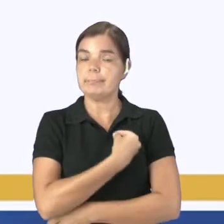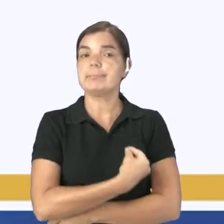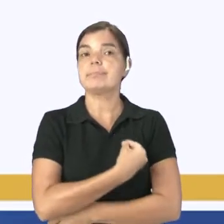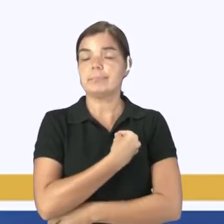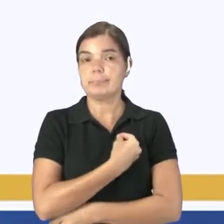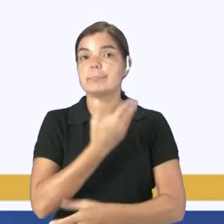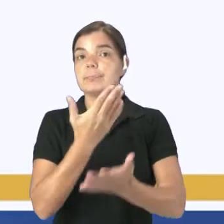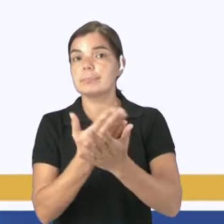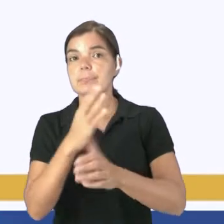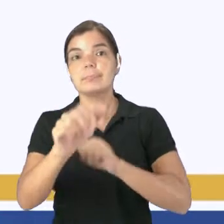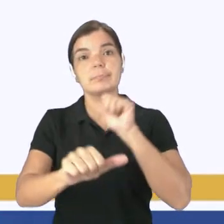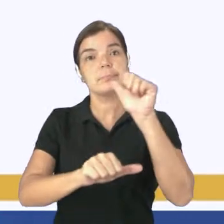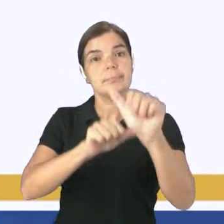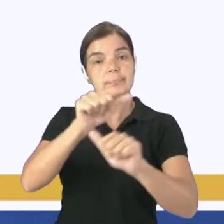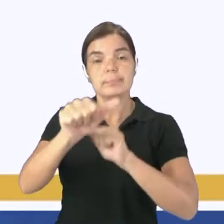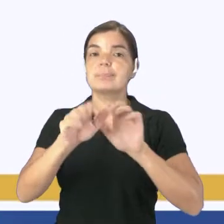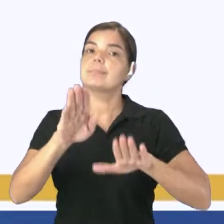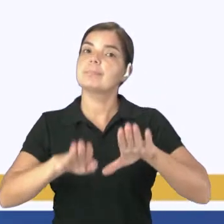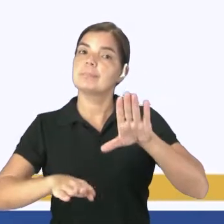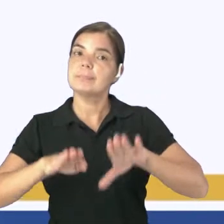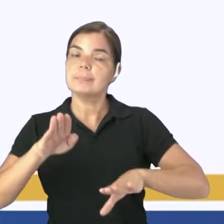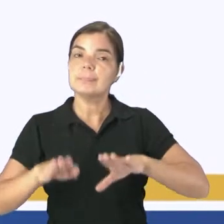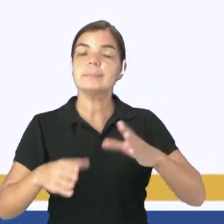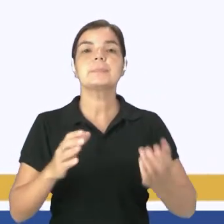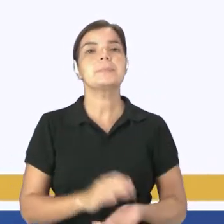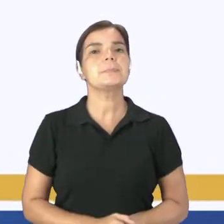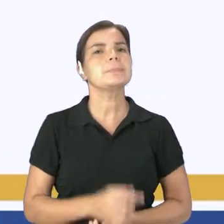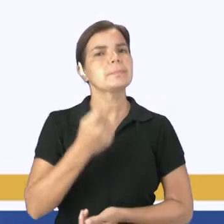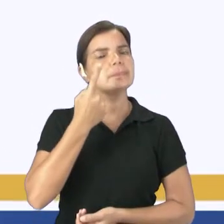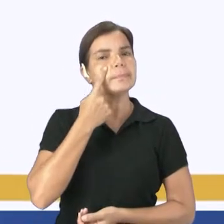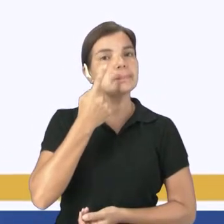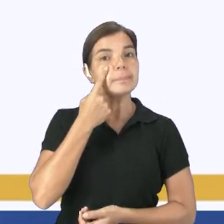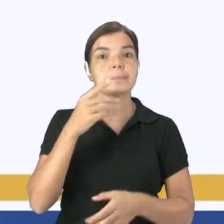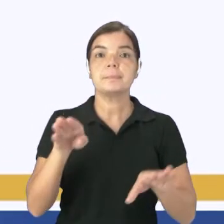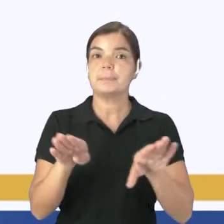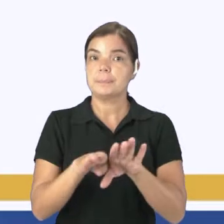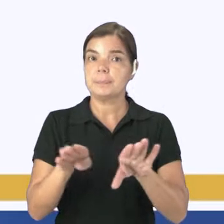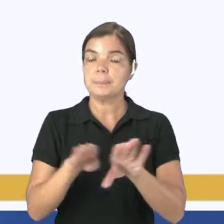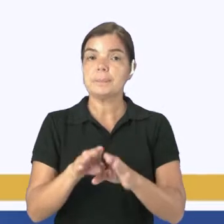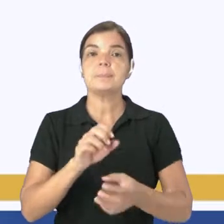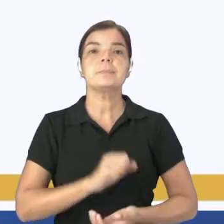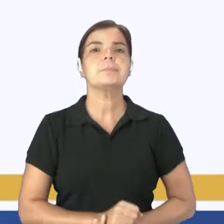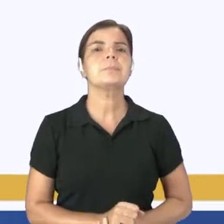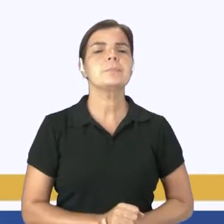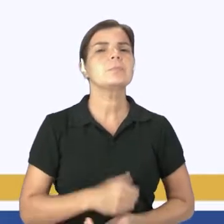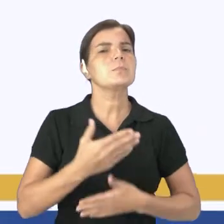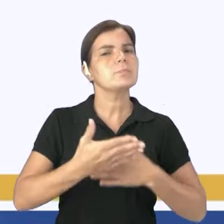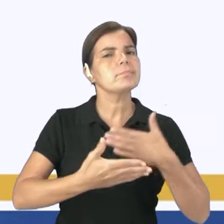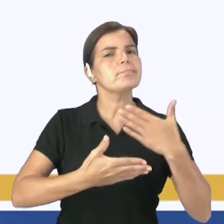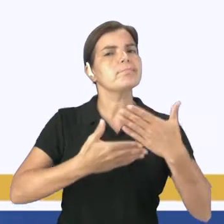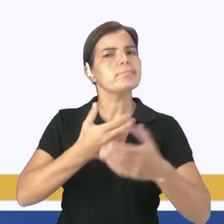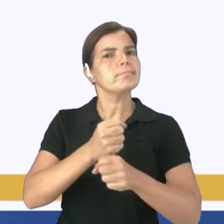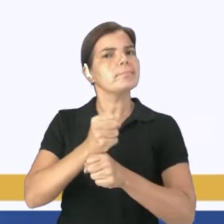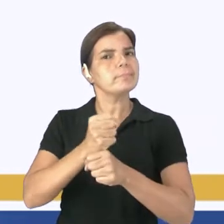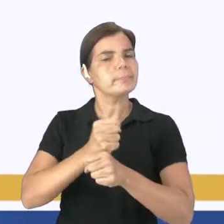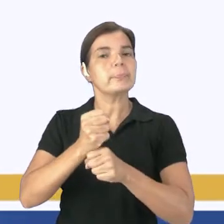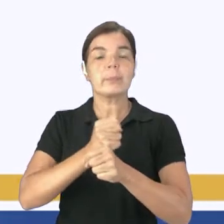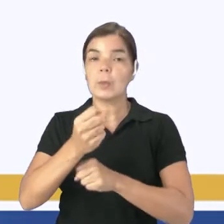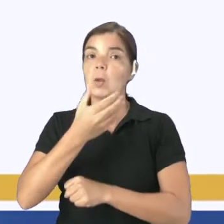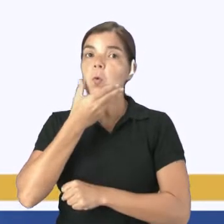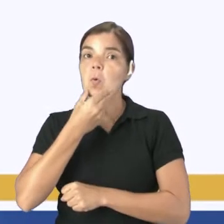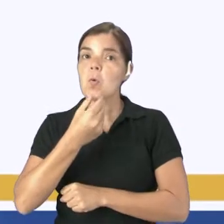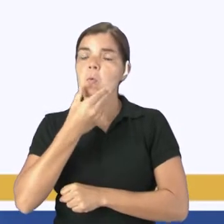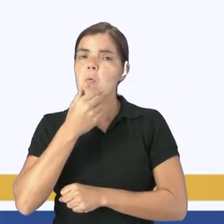modificando ela muitas vezes. E aí a gente vai observar também que, com o passar do tempo, o homem foi se